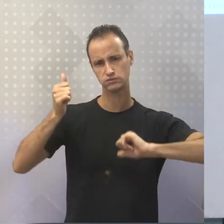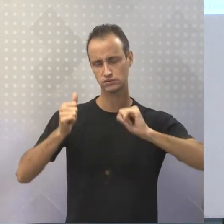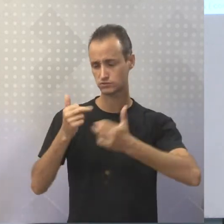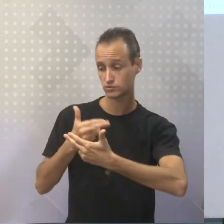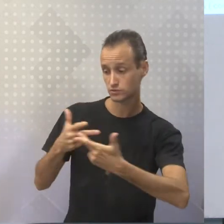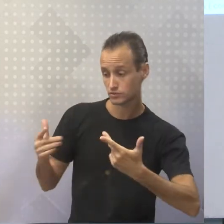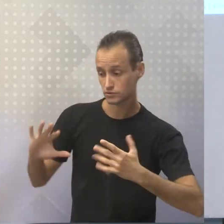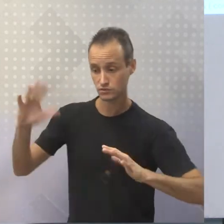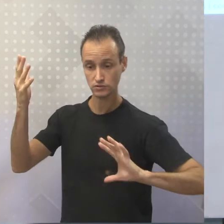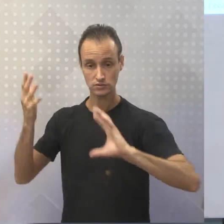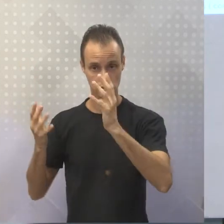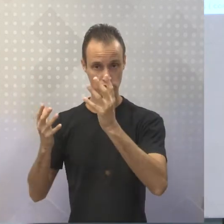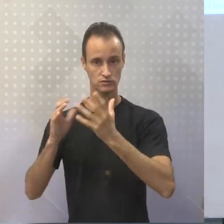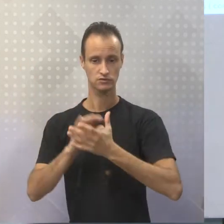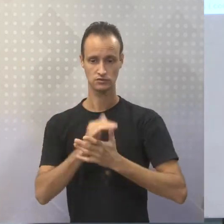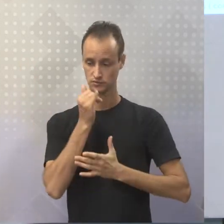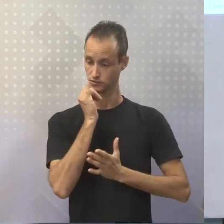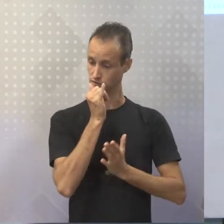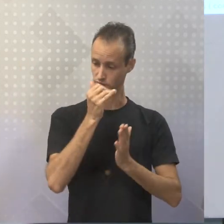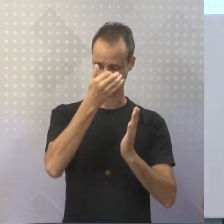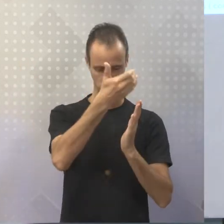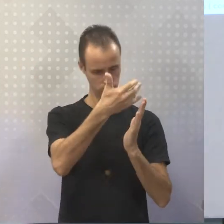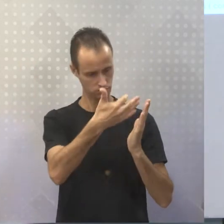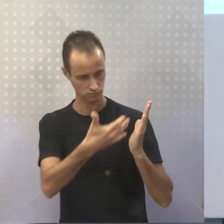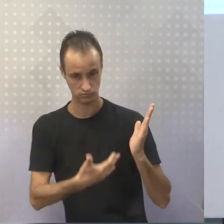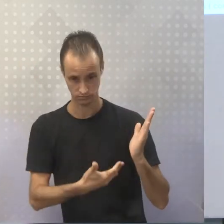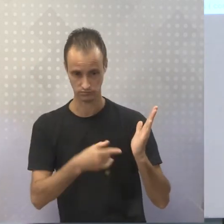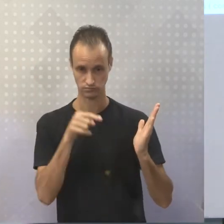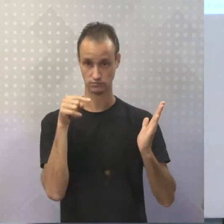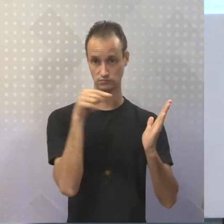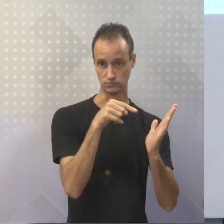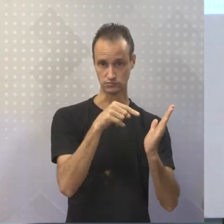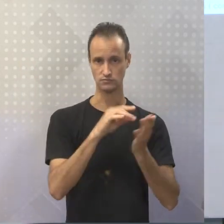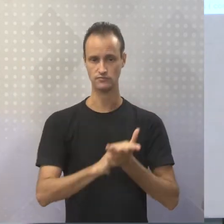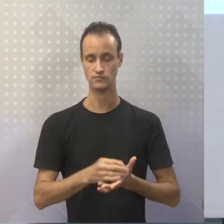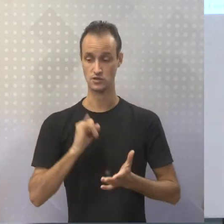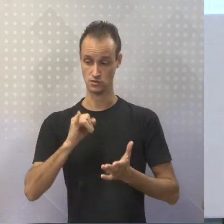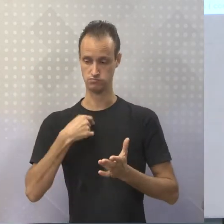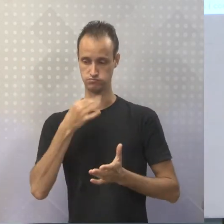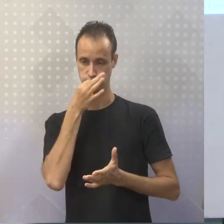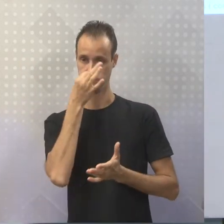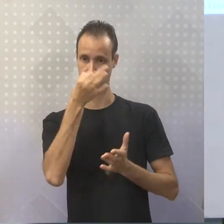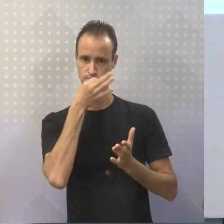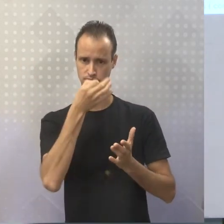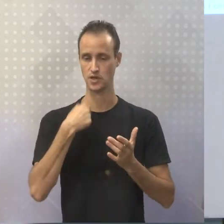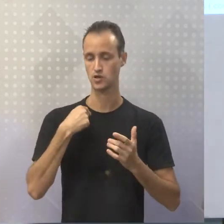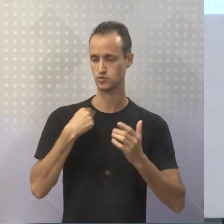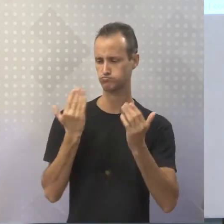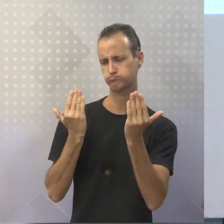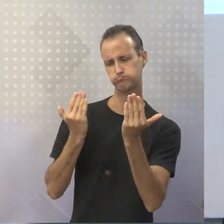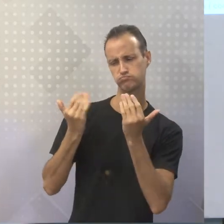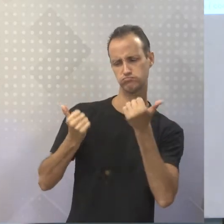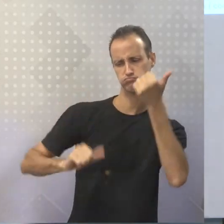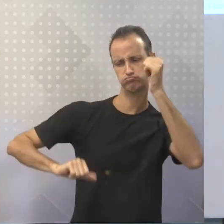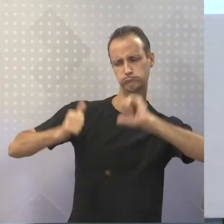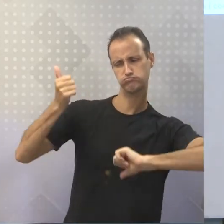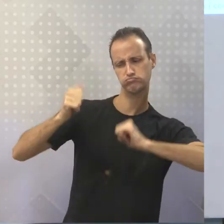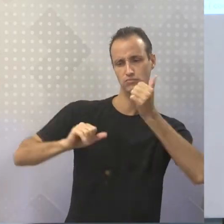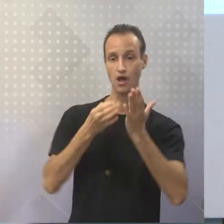fato narrado. Então, quando eu avalio um fato, eu estou emitindo um juízo de valor. Logo, eu estou o quê?